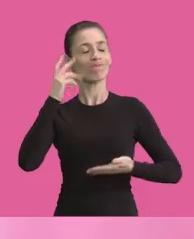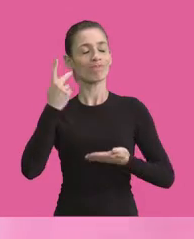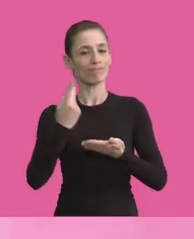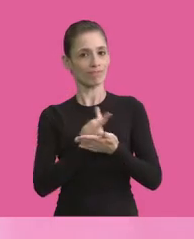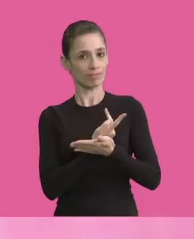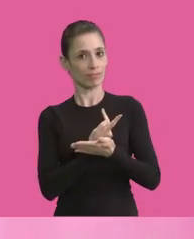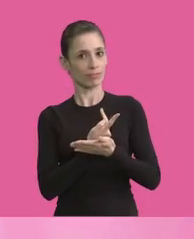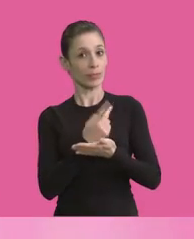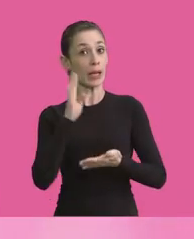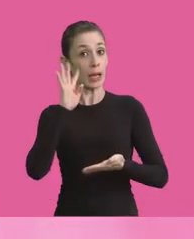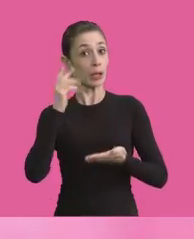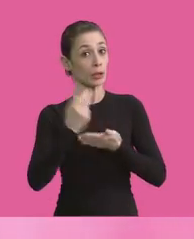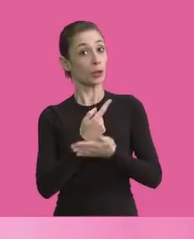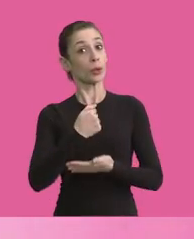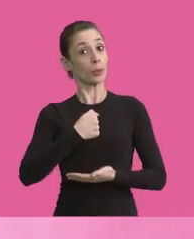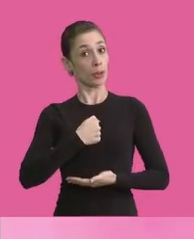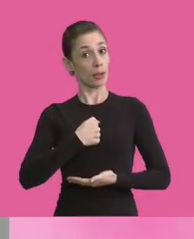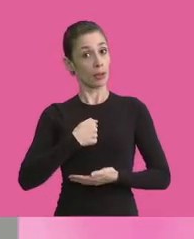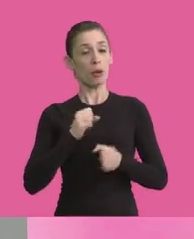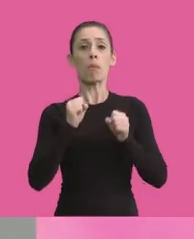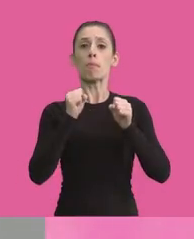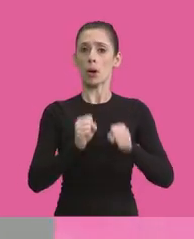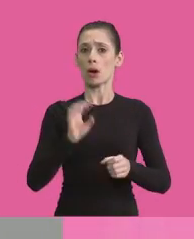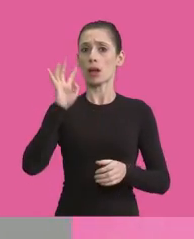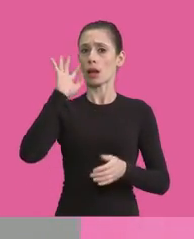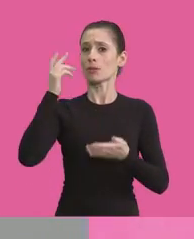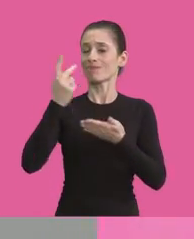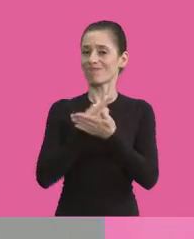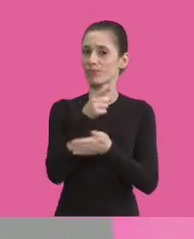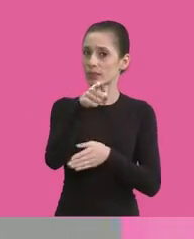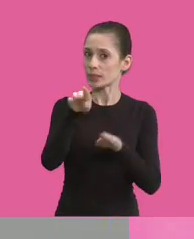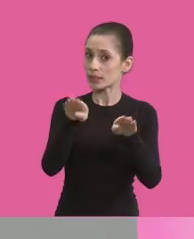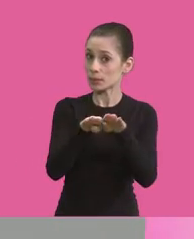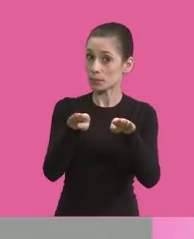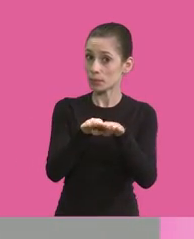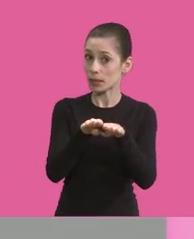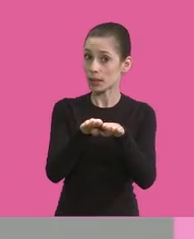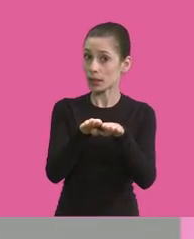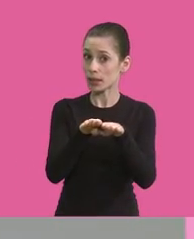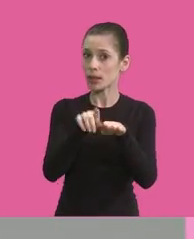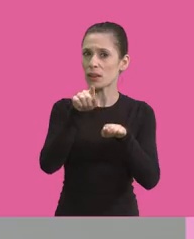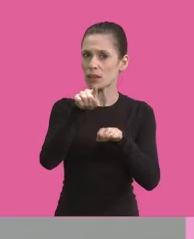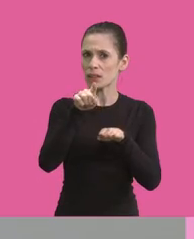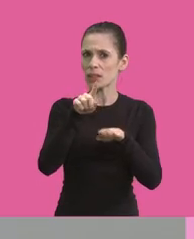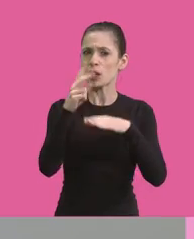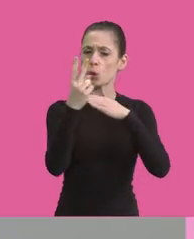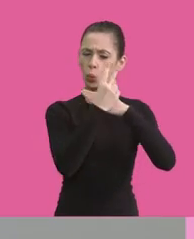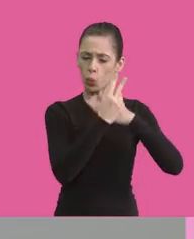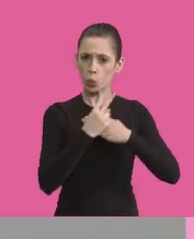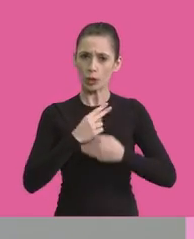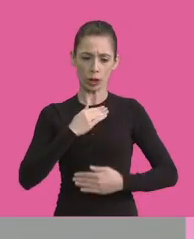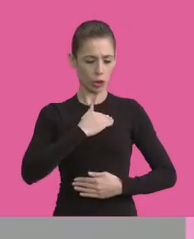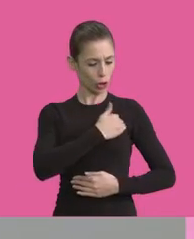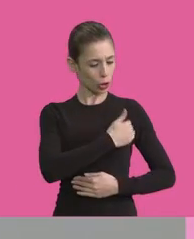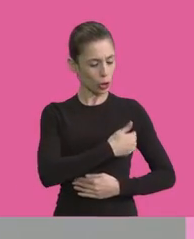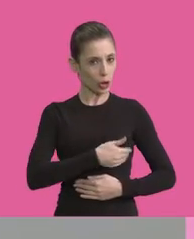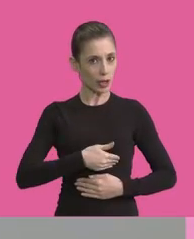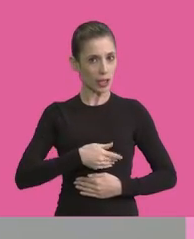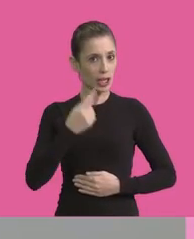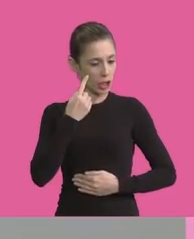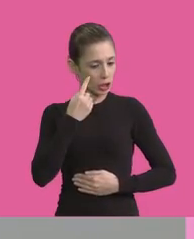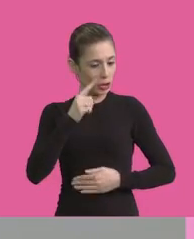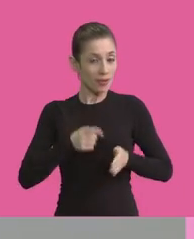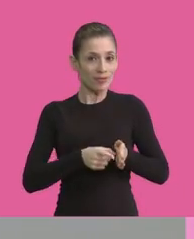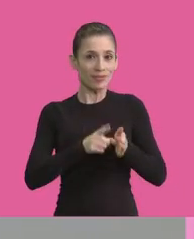acontece, aconteceu comigo e pode acontecer com você também. Fique alerta, se toque,